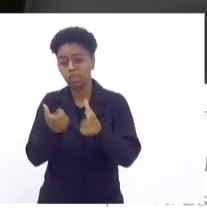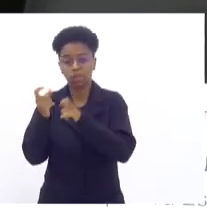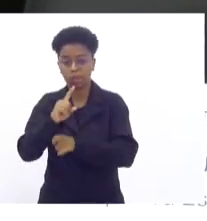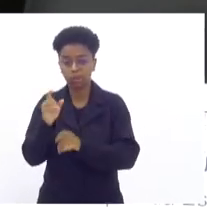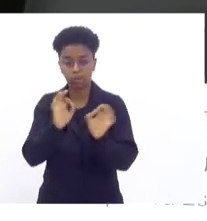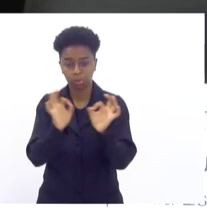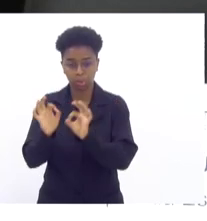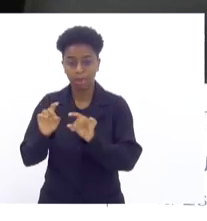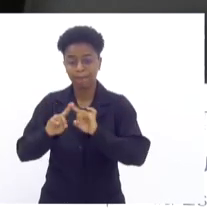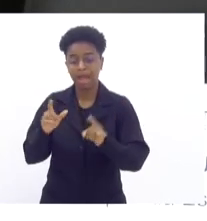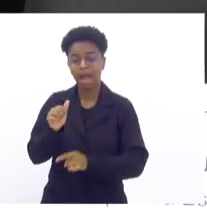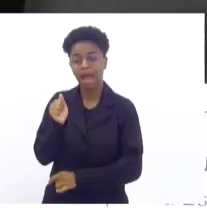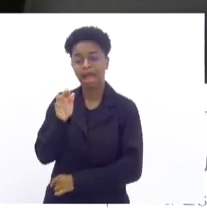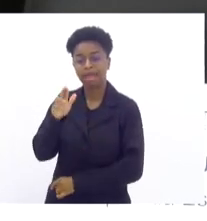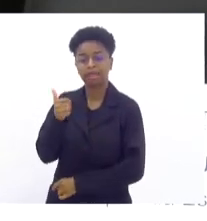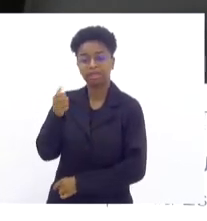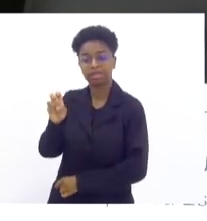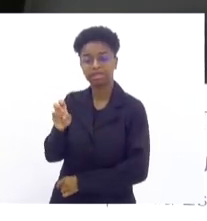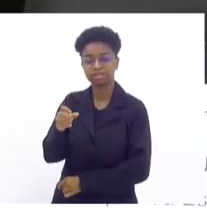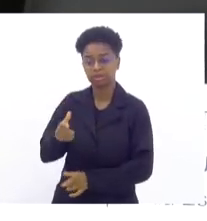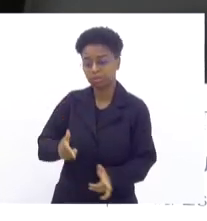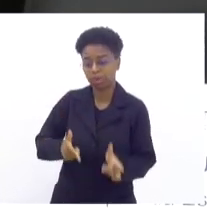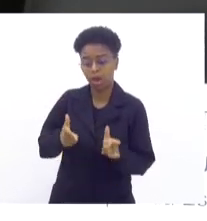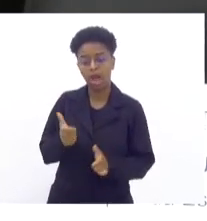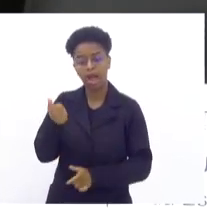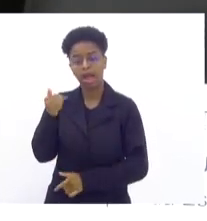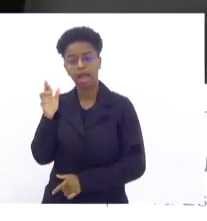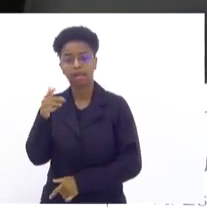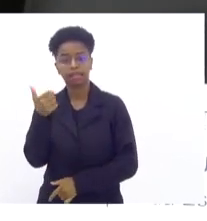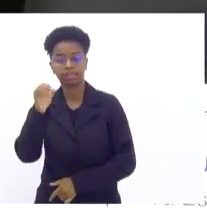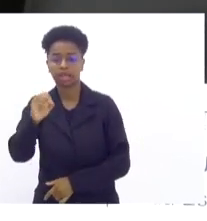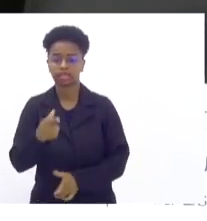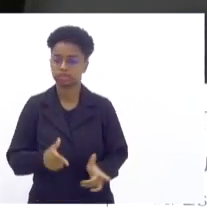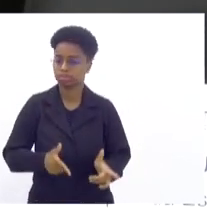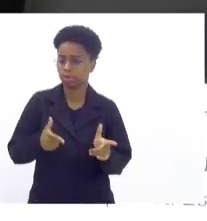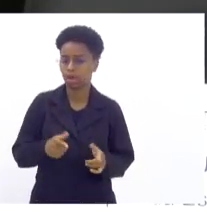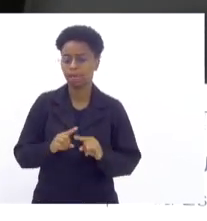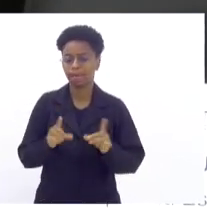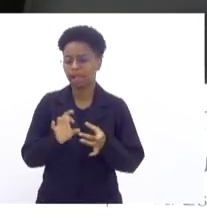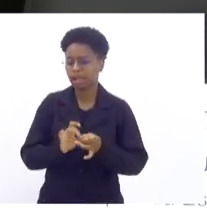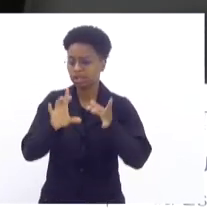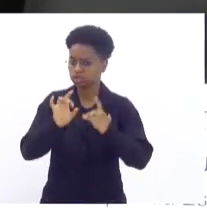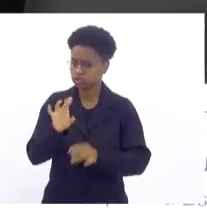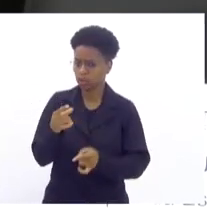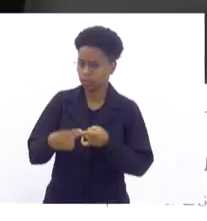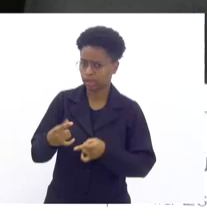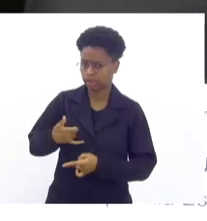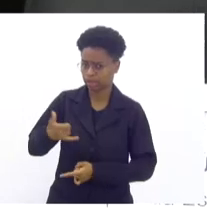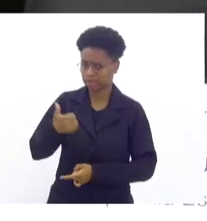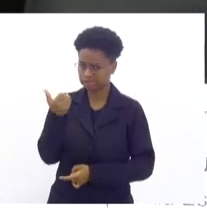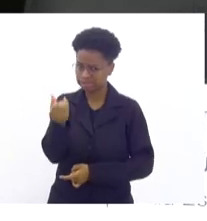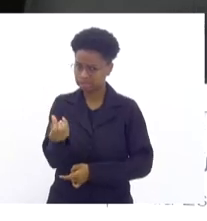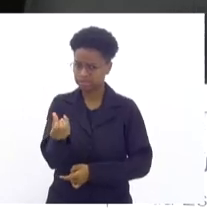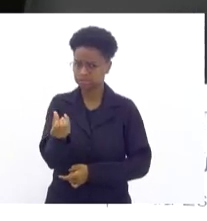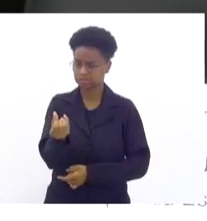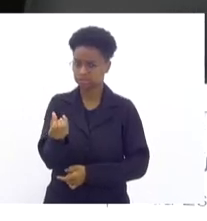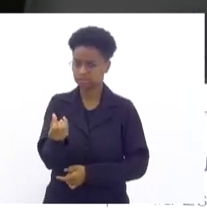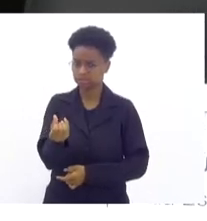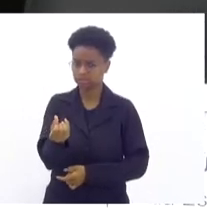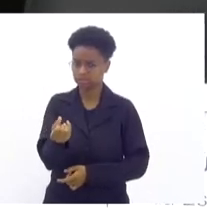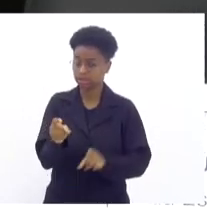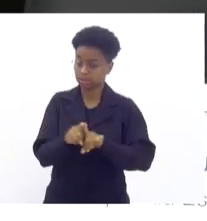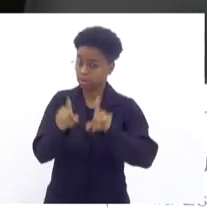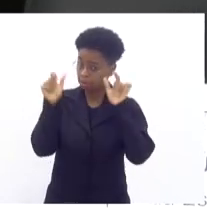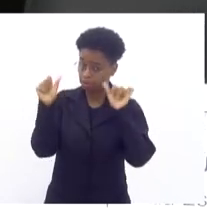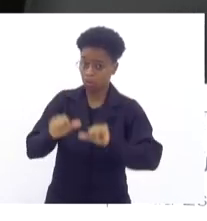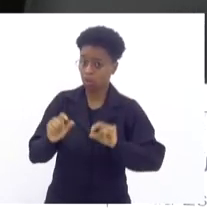R15 na mão, com a R10 na mão e soltar ele só porque ele tem 16 anos de idade. E o pior de